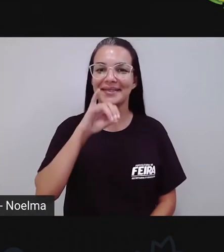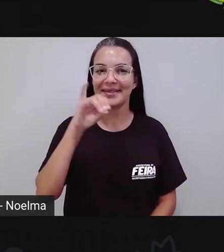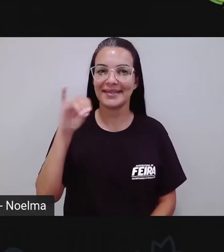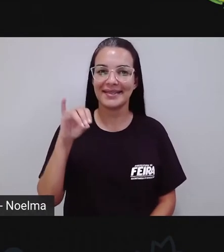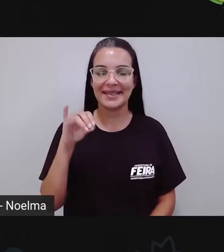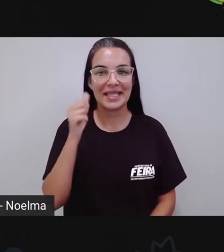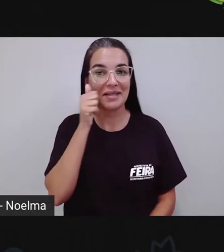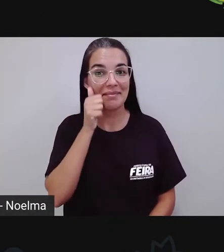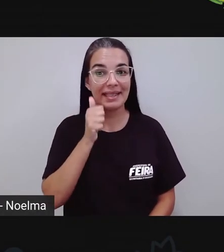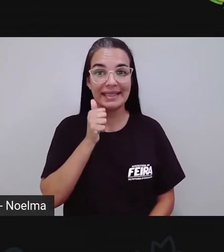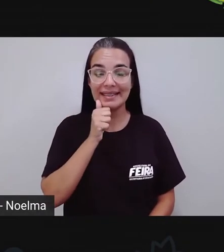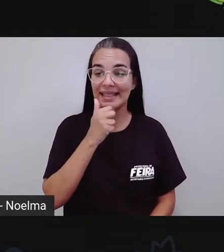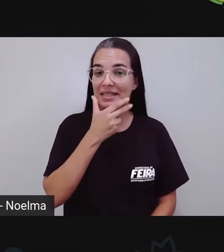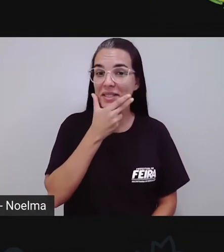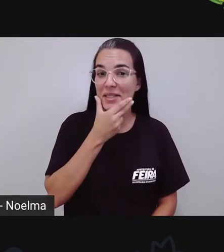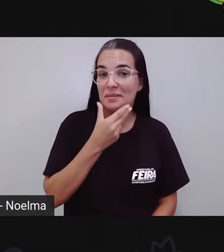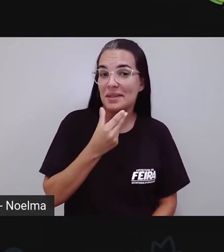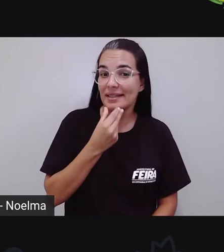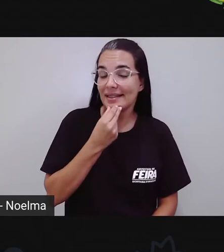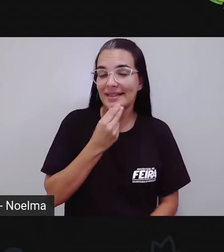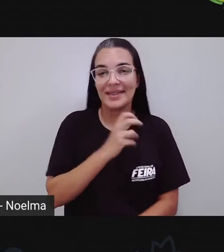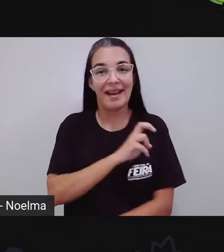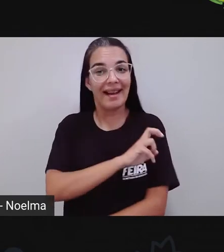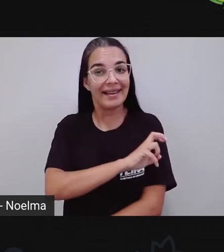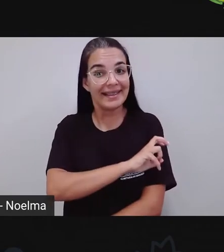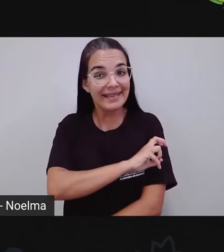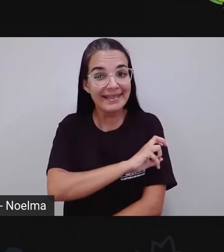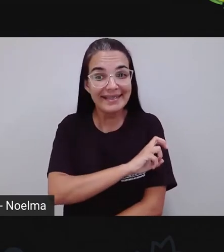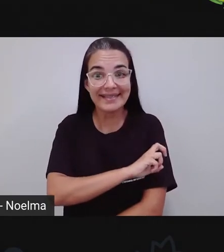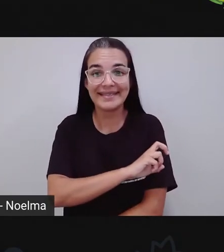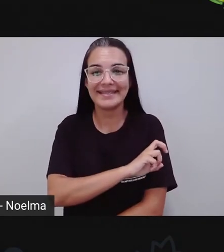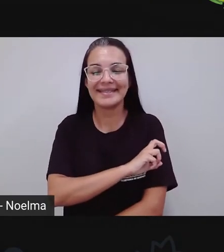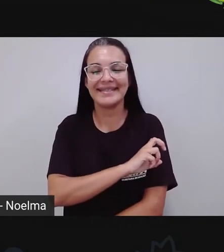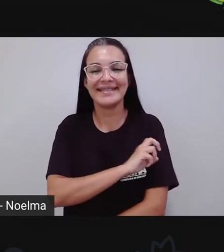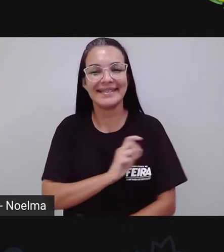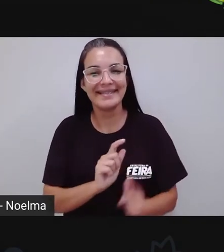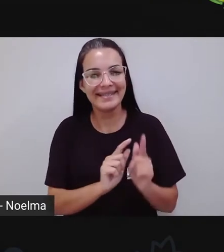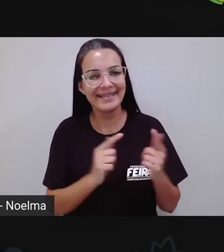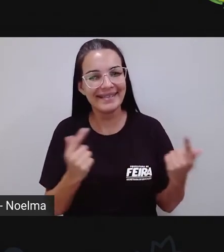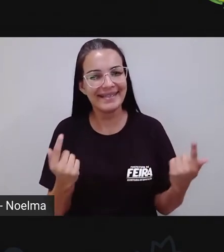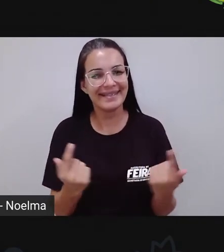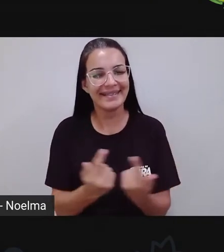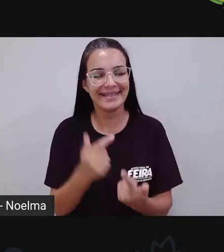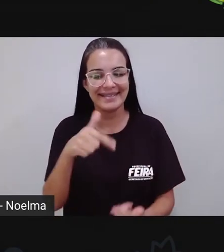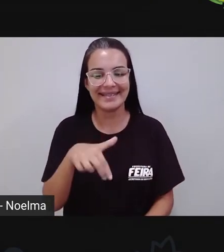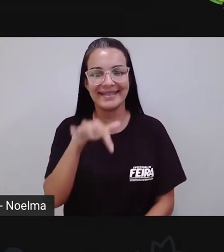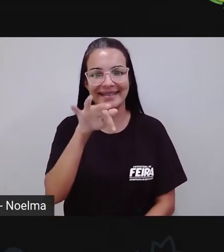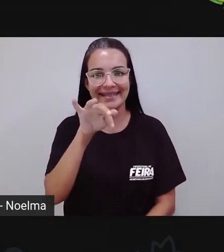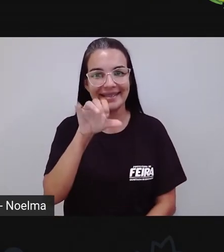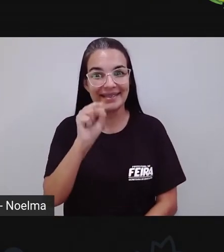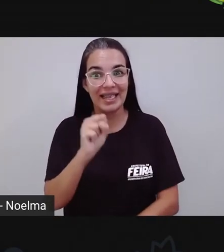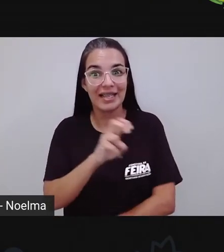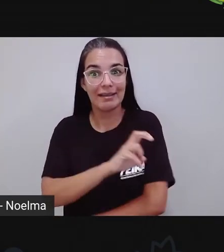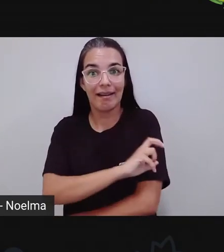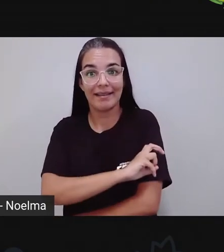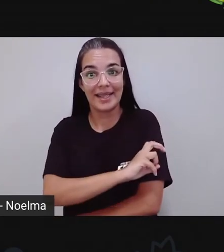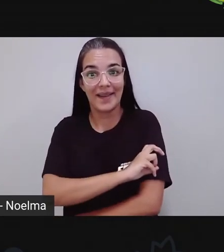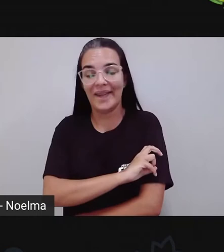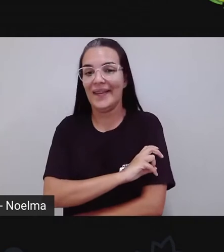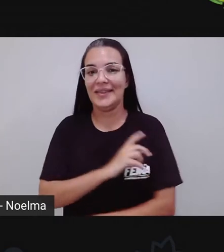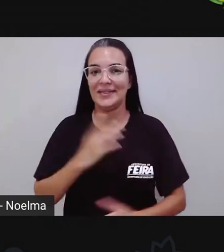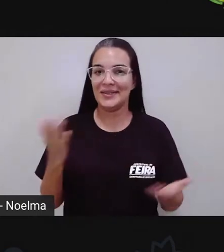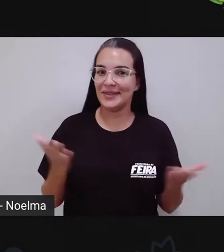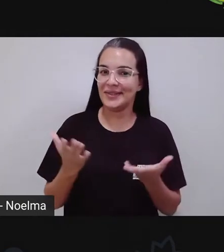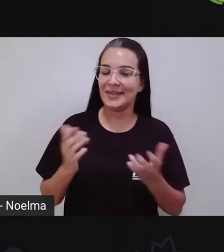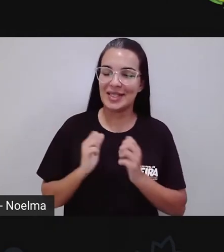Olá, meninos e meninas do 5º ano, das turmas aí do 5º ano de feira de Santana, olhem só, estamos